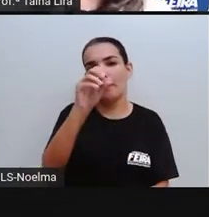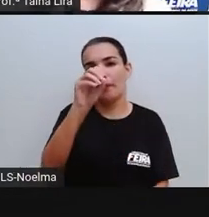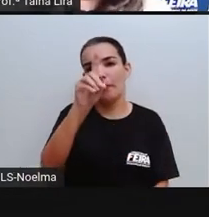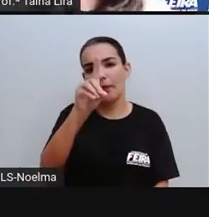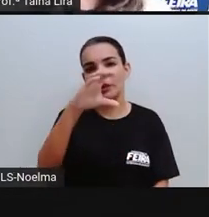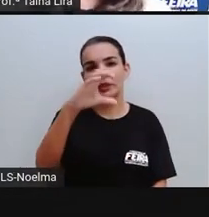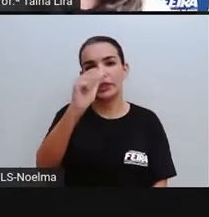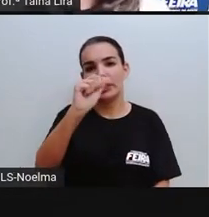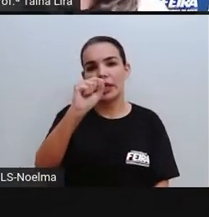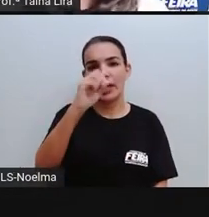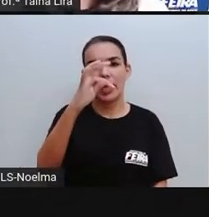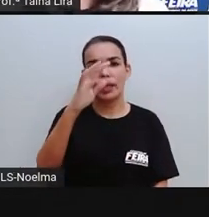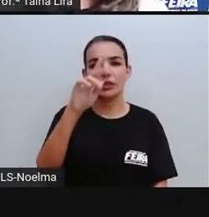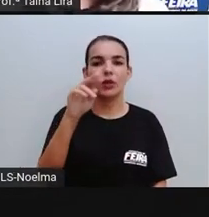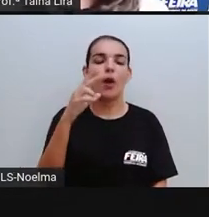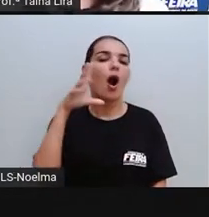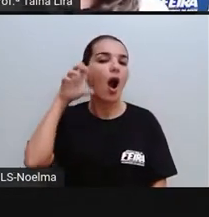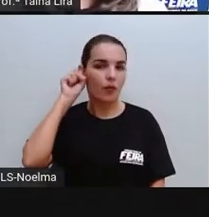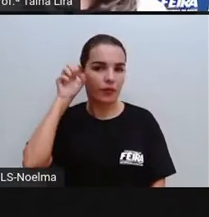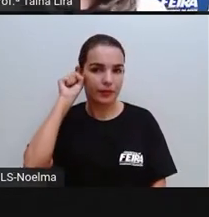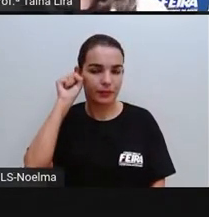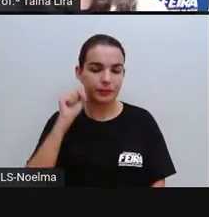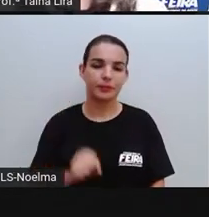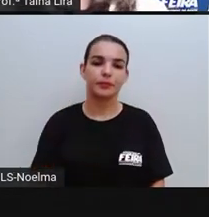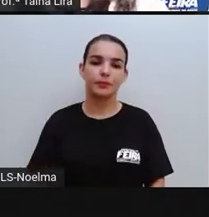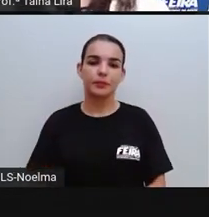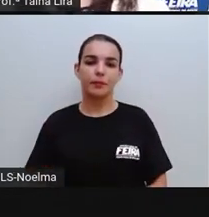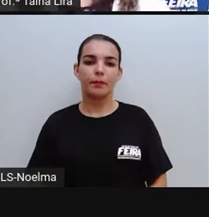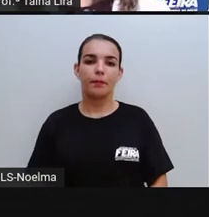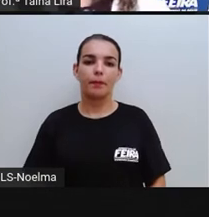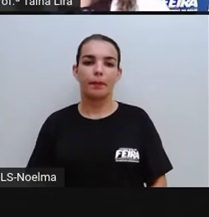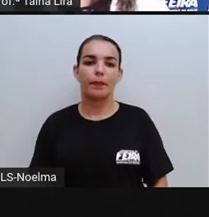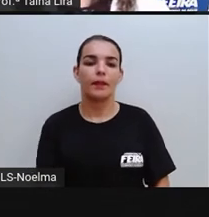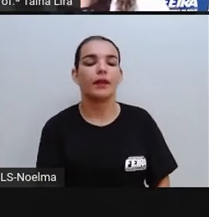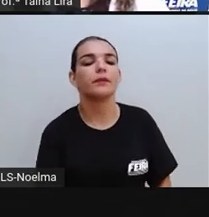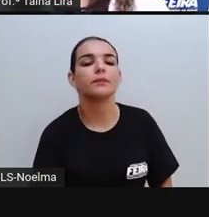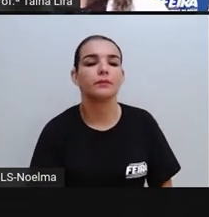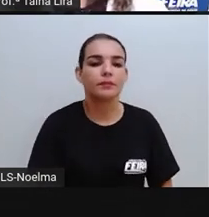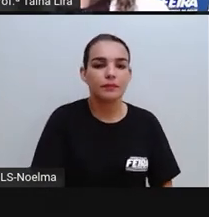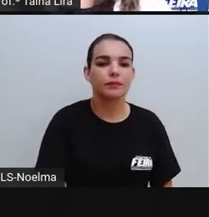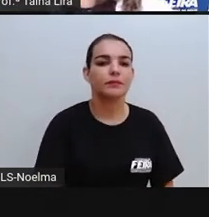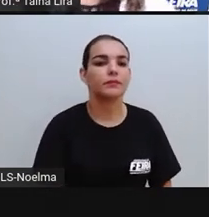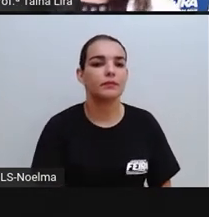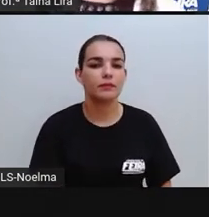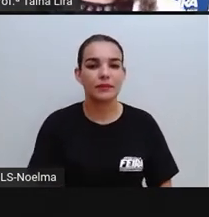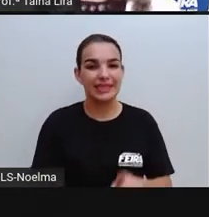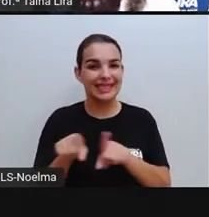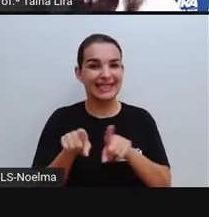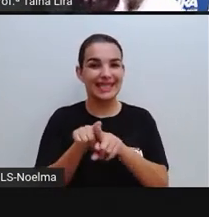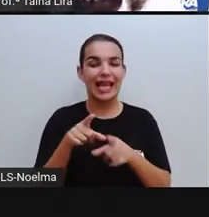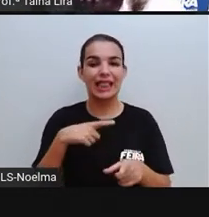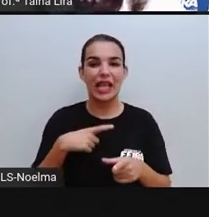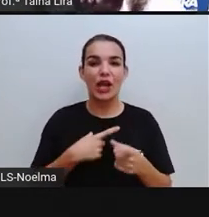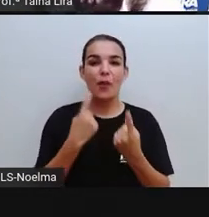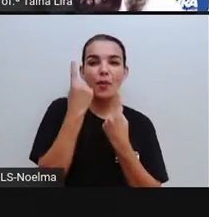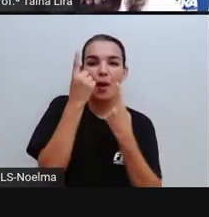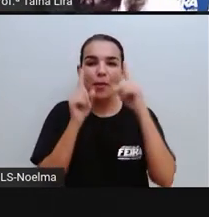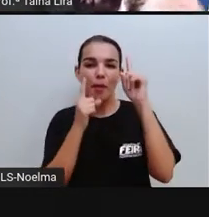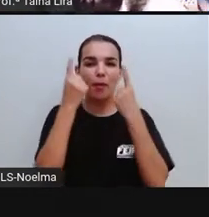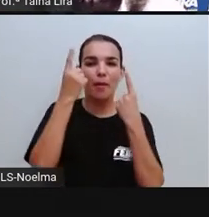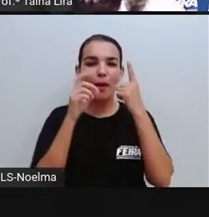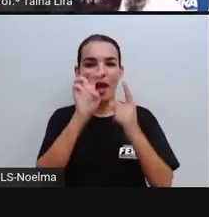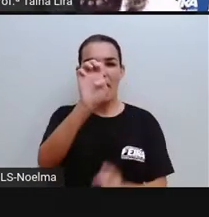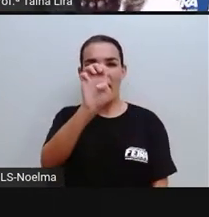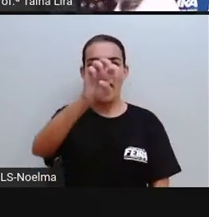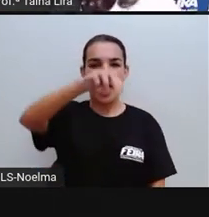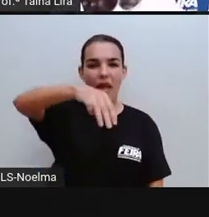site, tá? Aqui também, ó, nós temos a possibilidade dos emojis. A Pró